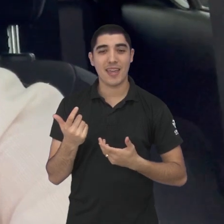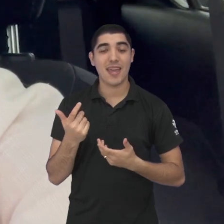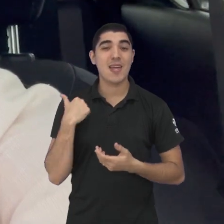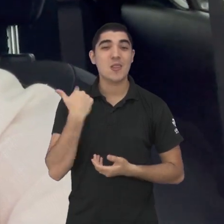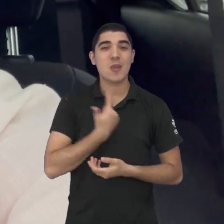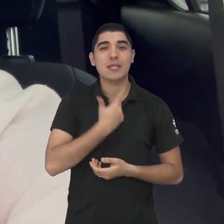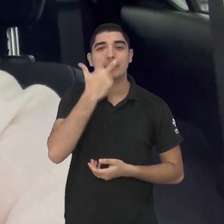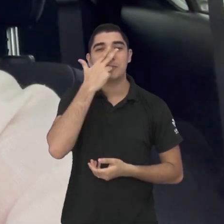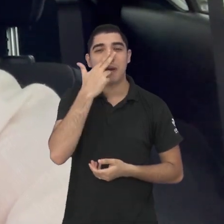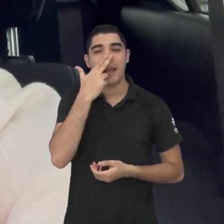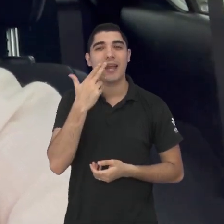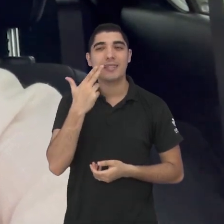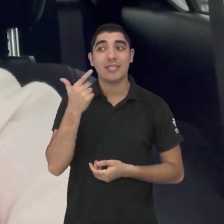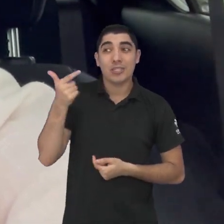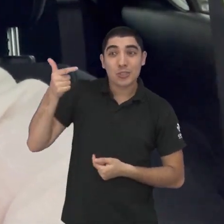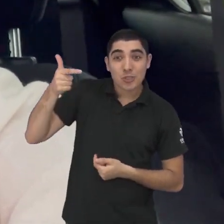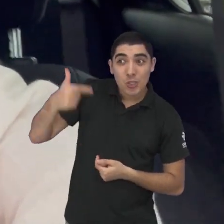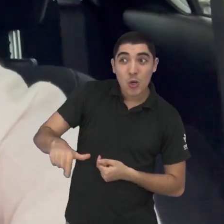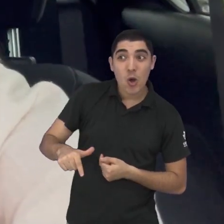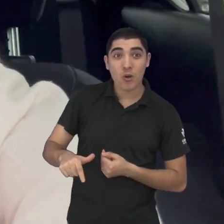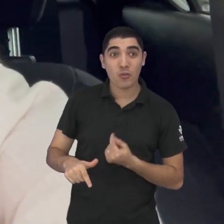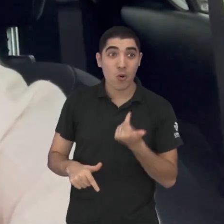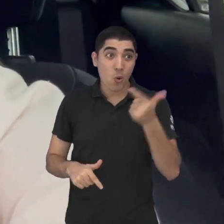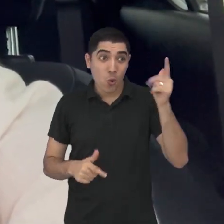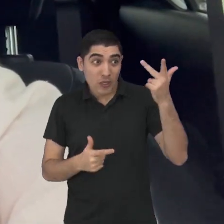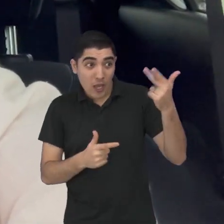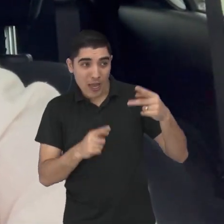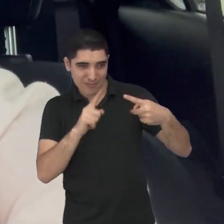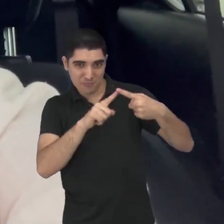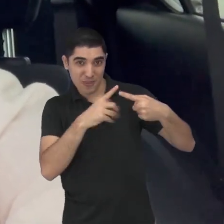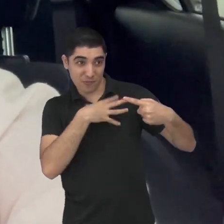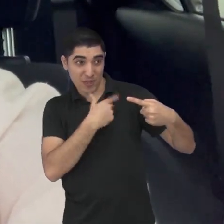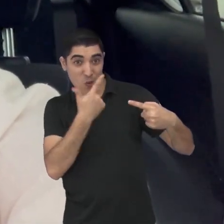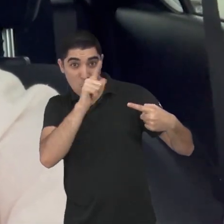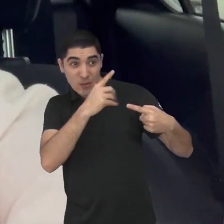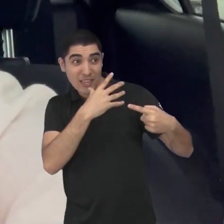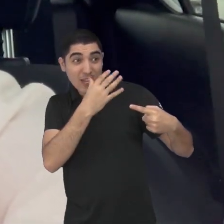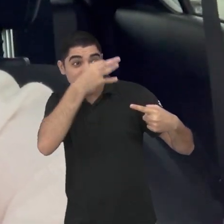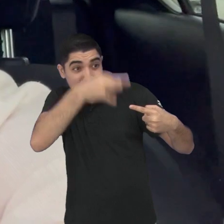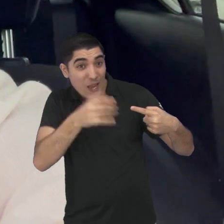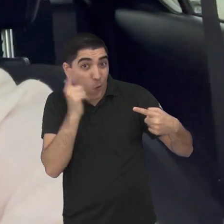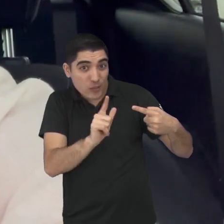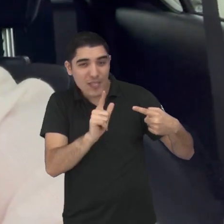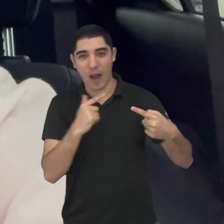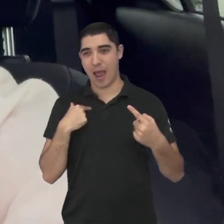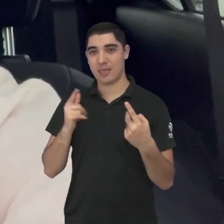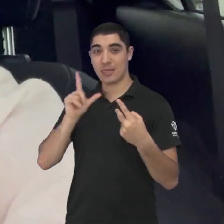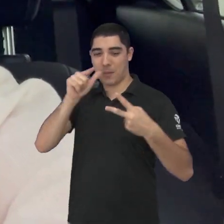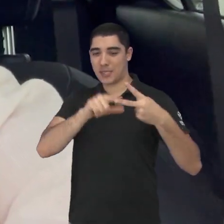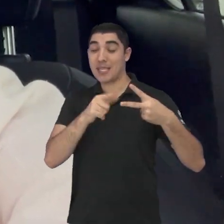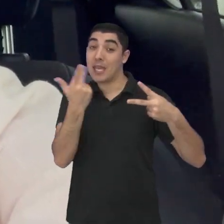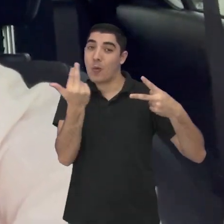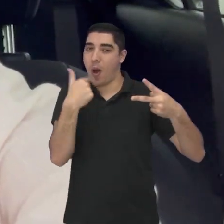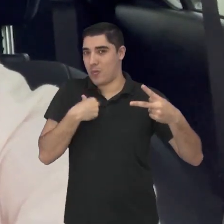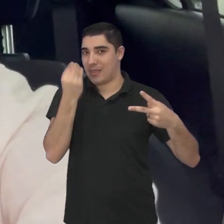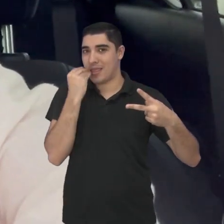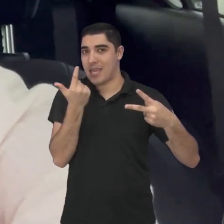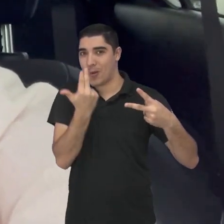a gente sempre repete o que a gente acha que deu certo na nossa vida e com os filhos é a mesma coisa então